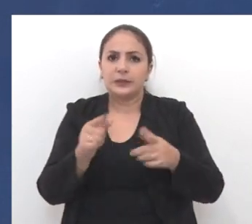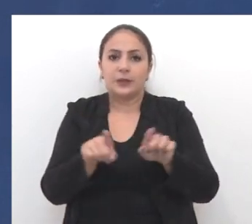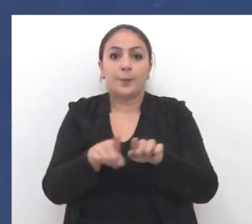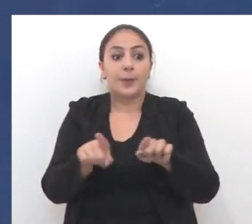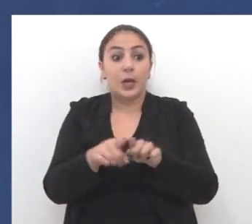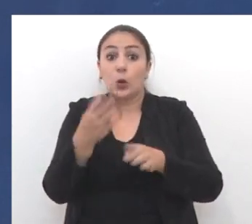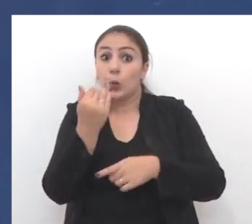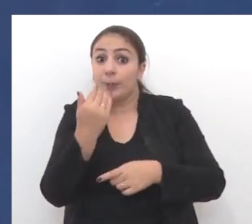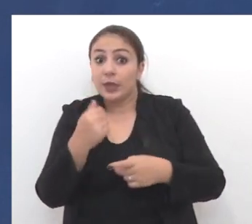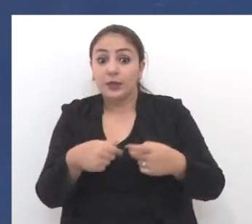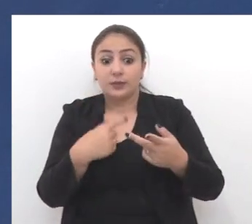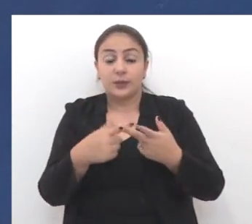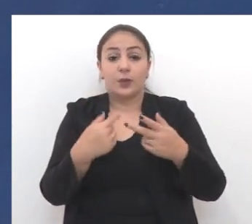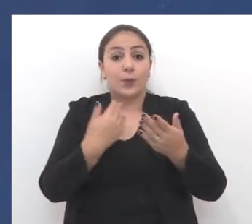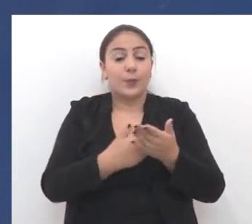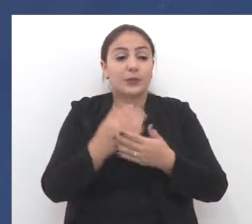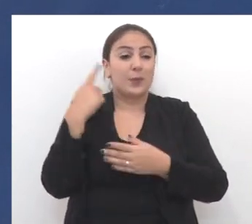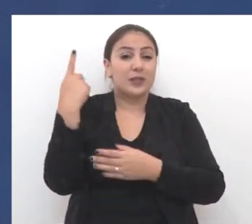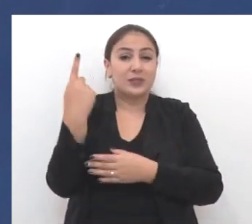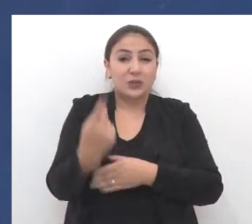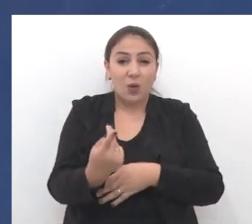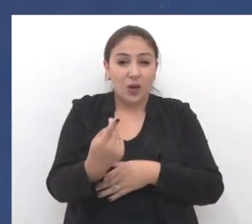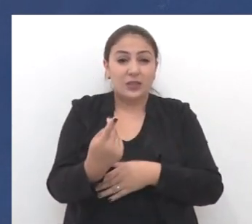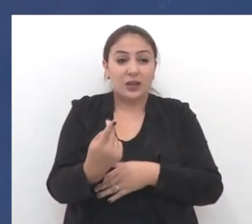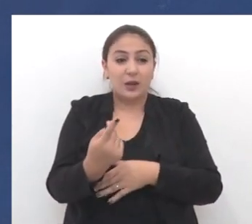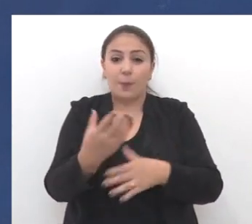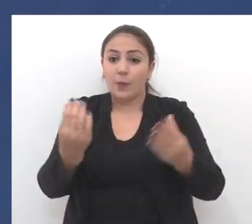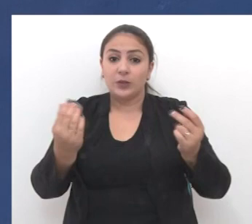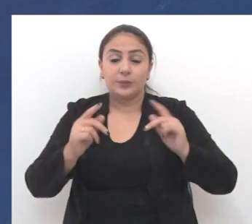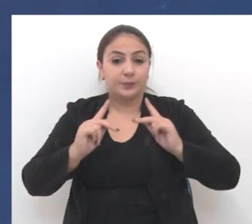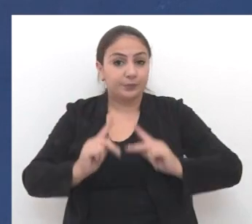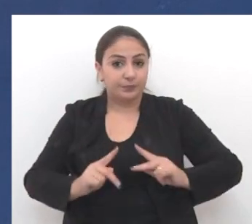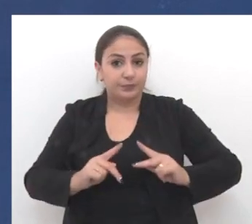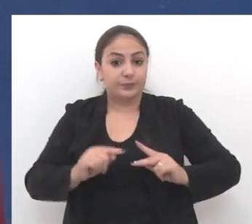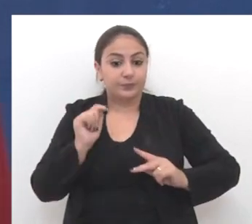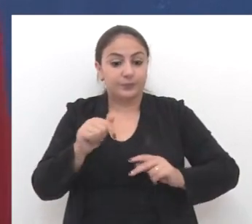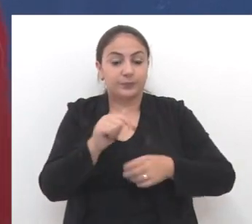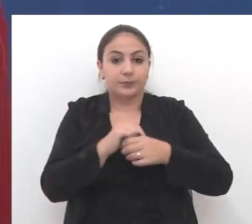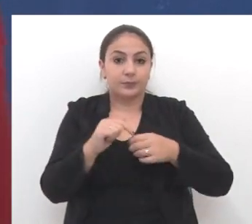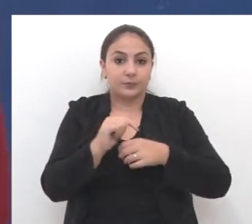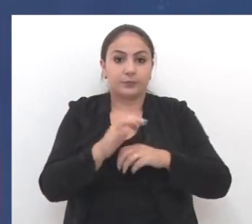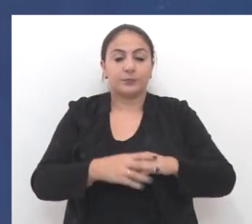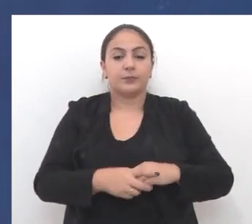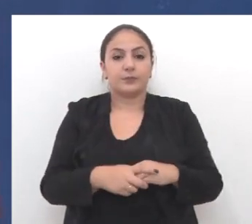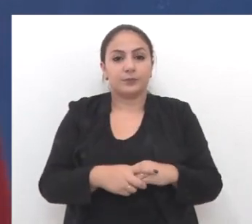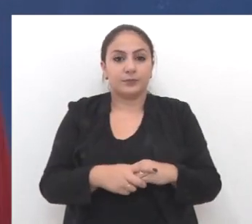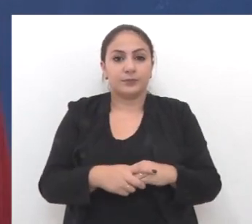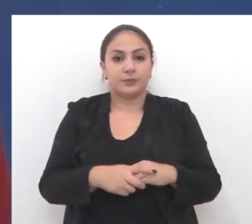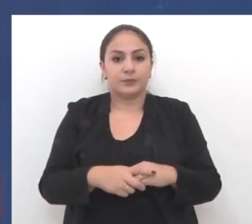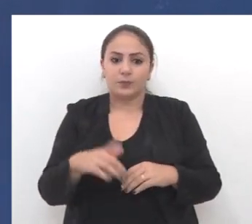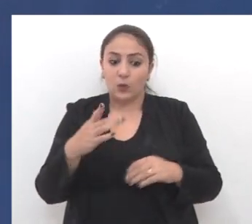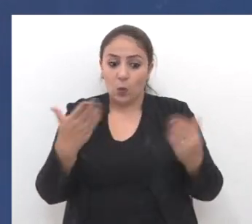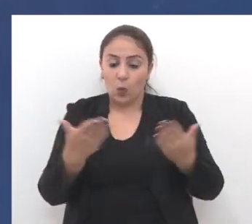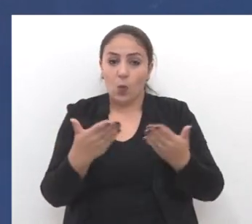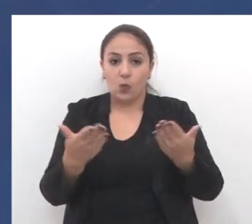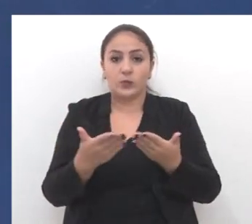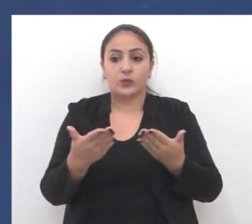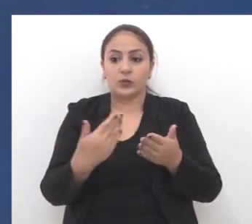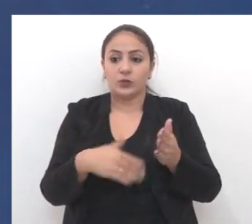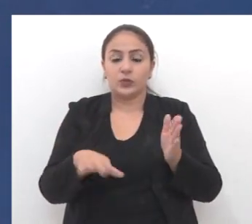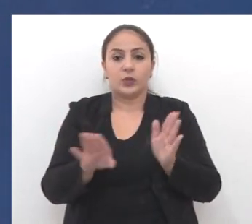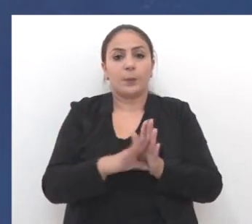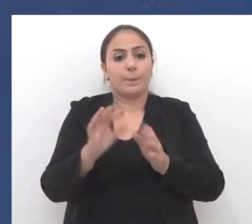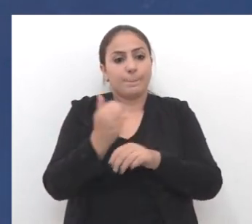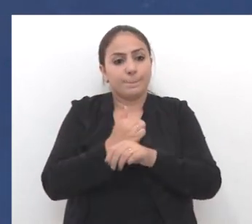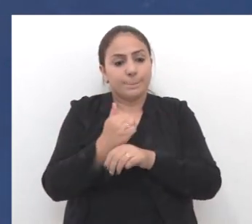a terem também comida. Então, ele tem uma história onde muitas pessoas aqui da cidade, cidadãos, estão hoje,